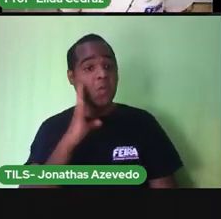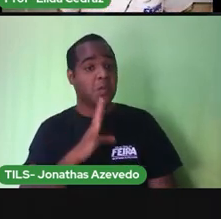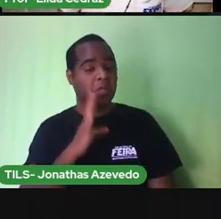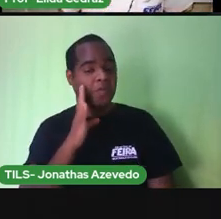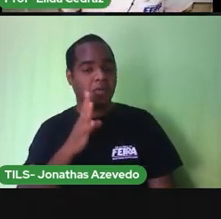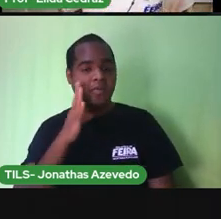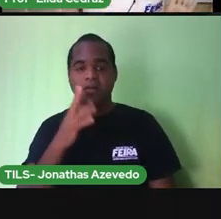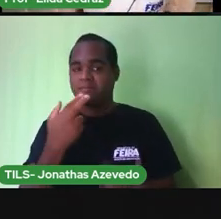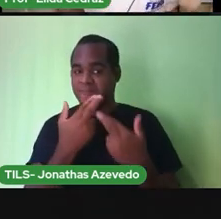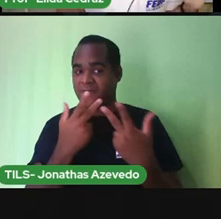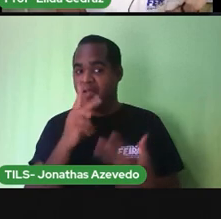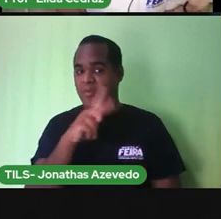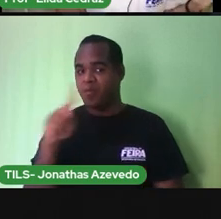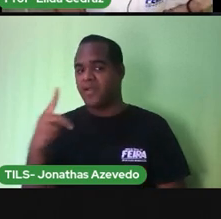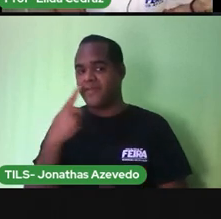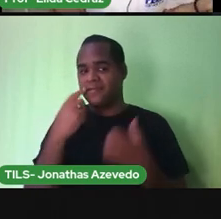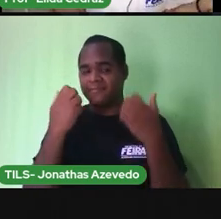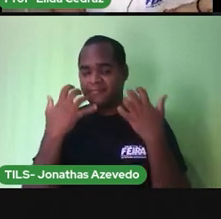para vocês hoje.